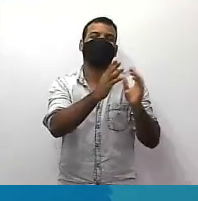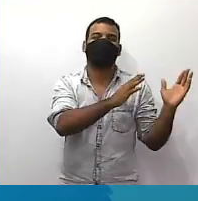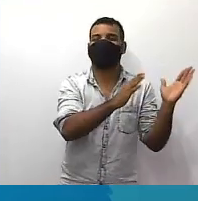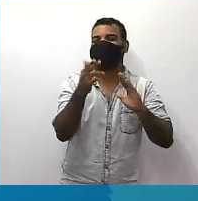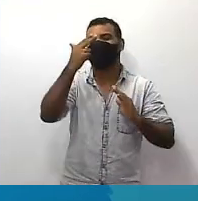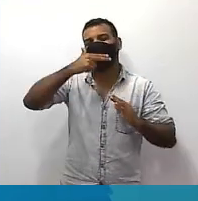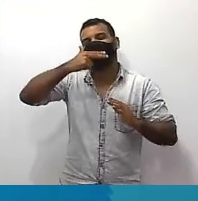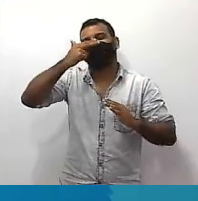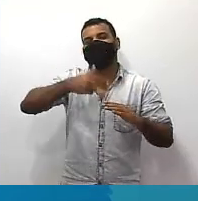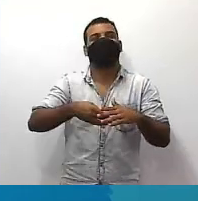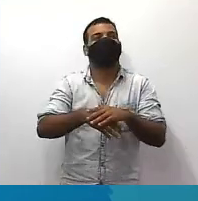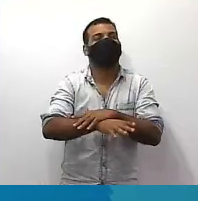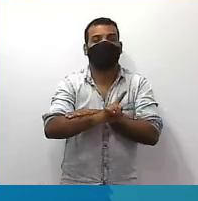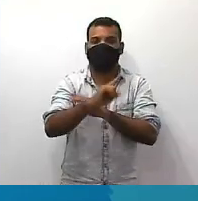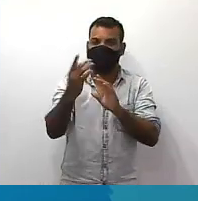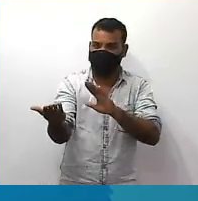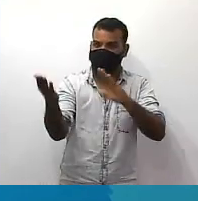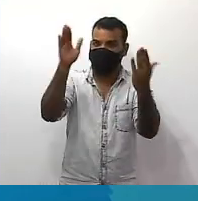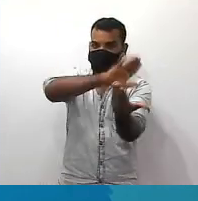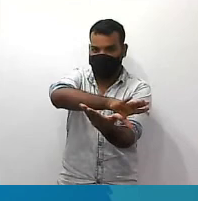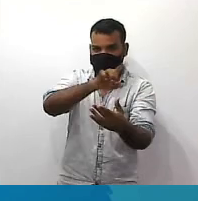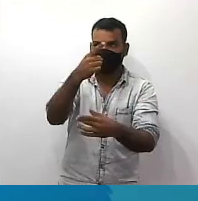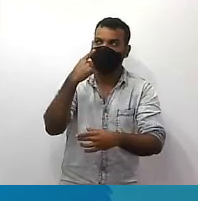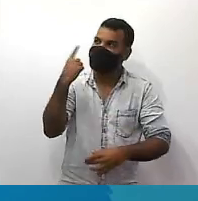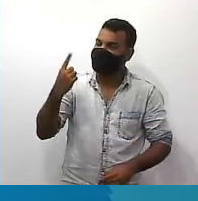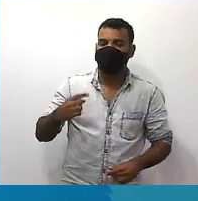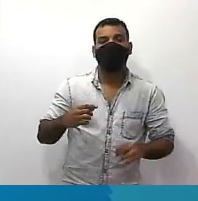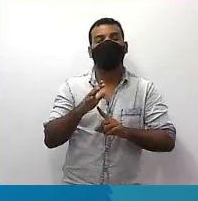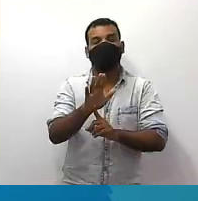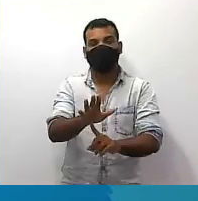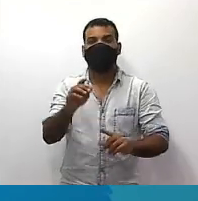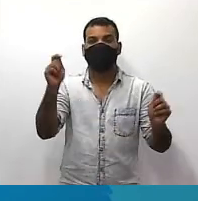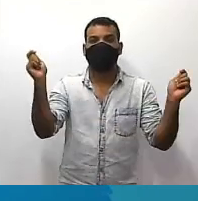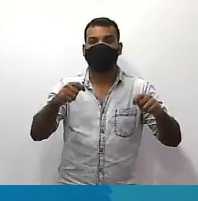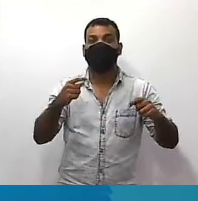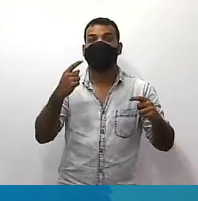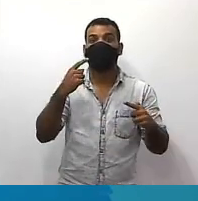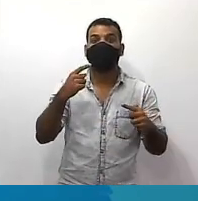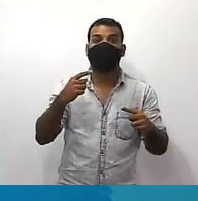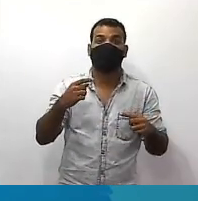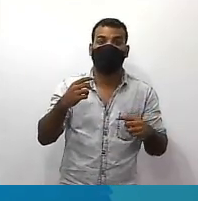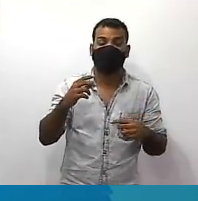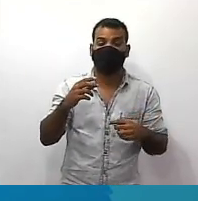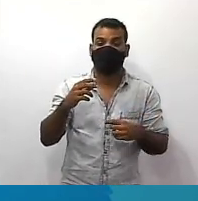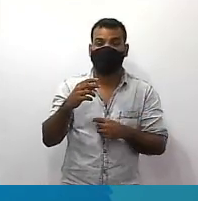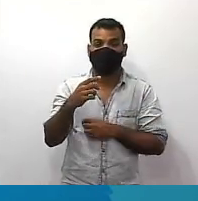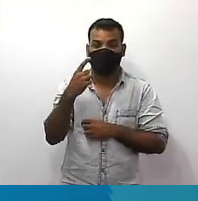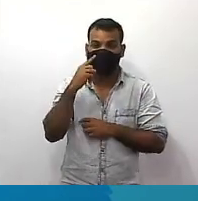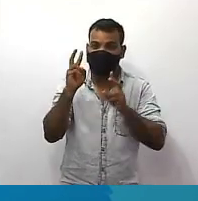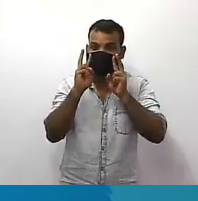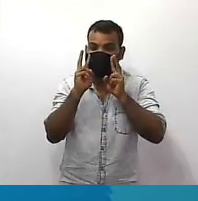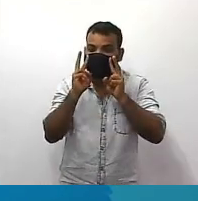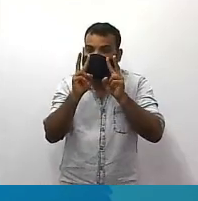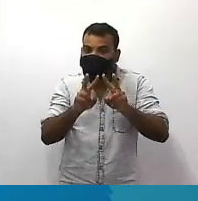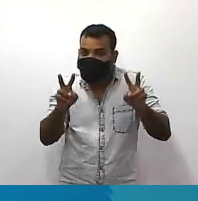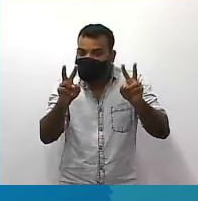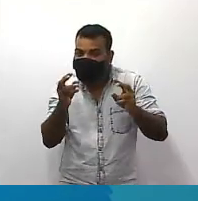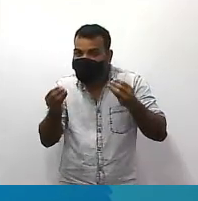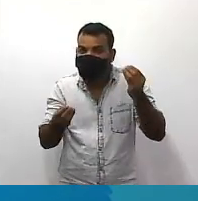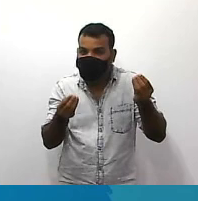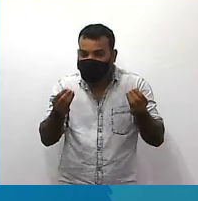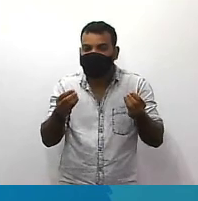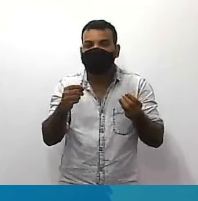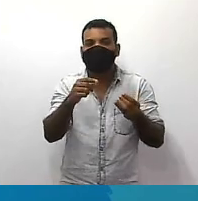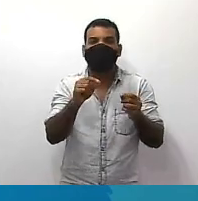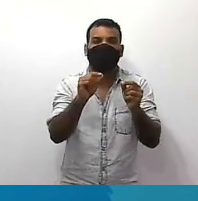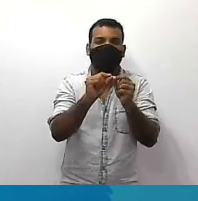jeito aí a gente traz do outro pra mostrar pra você que não que o campo o olhar a visão holística é melhor do